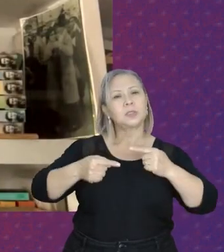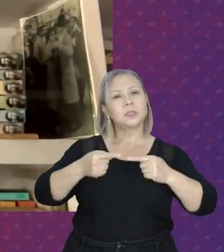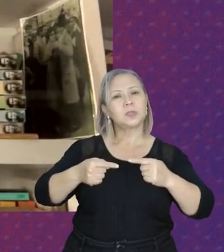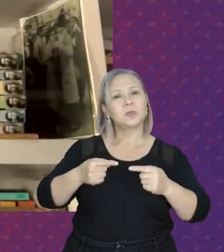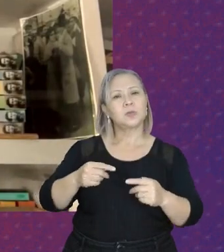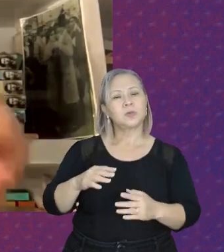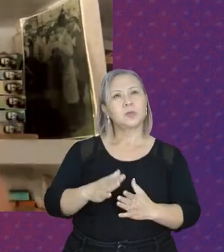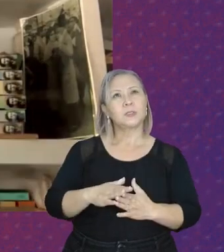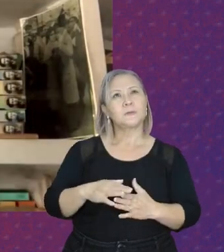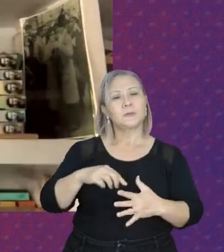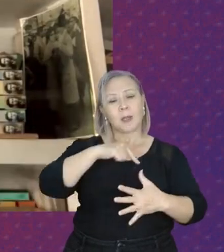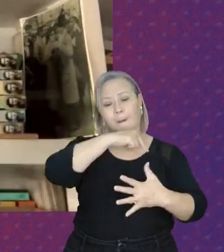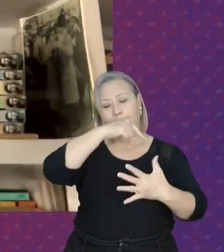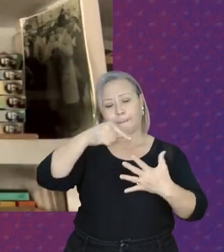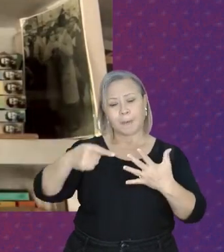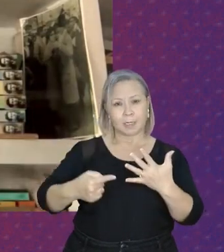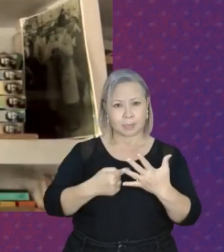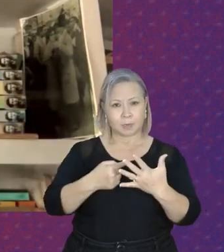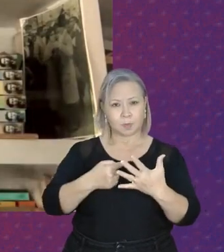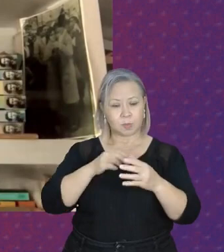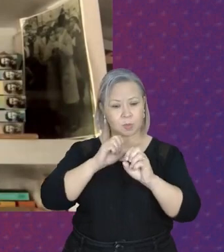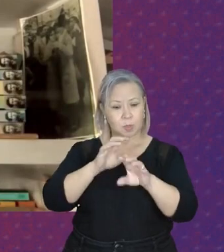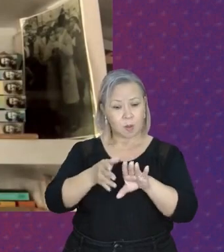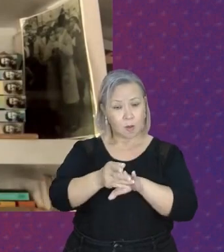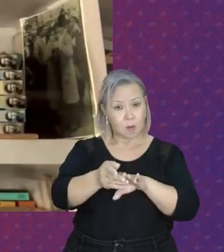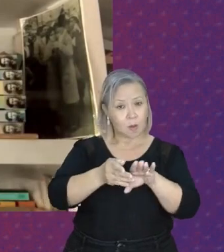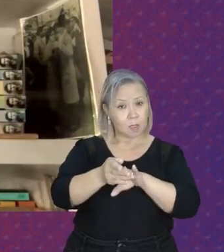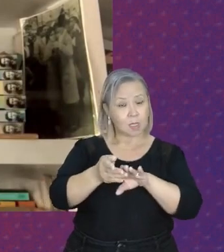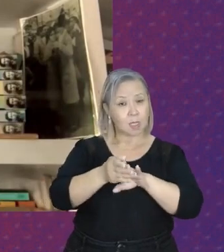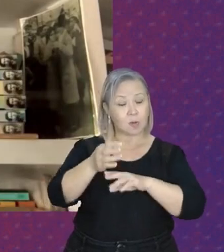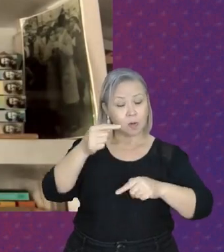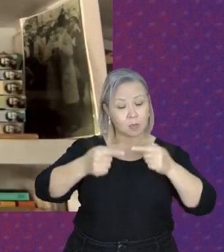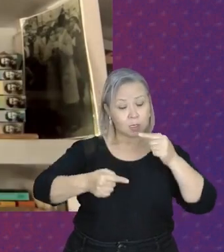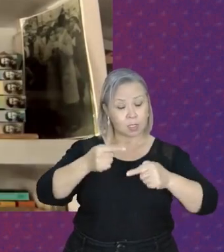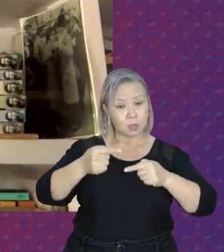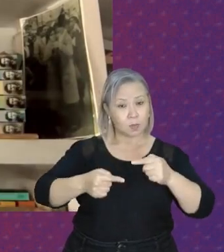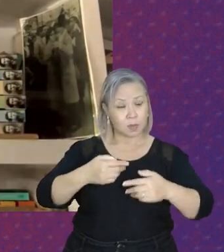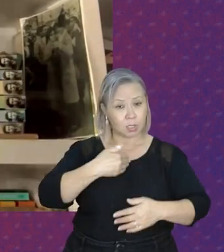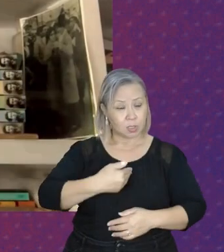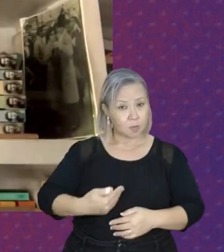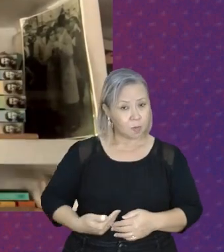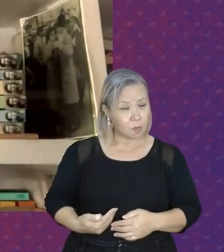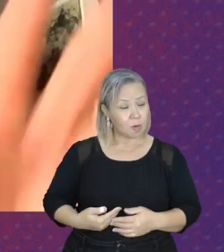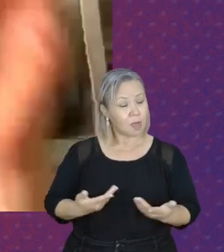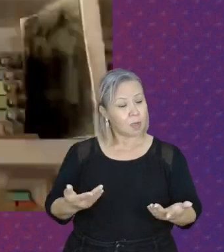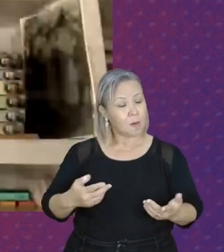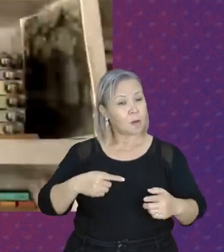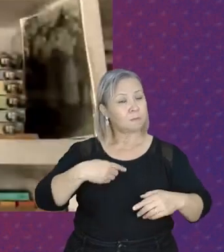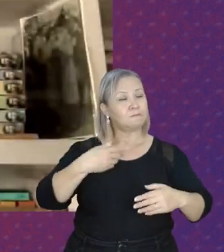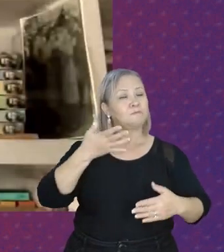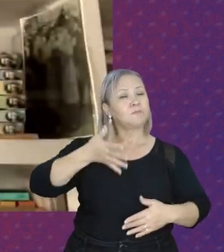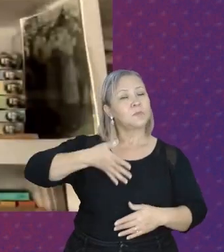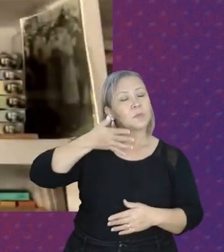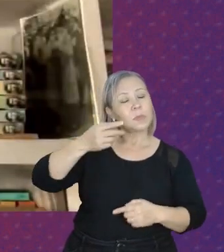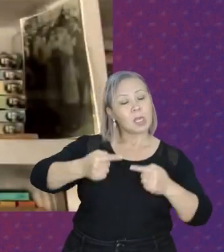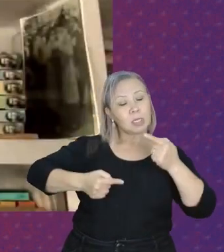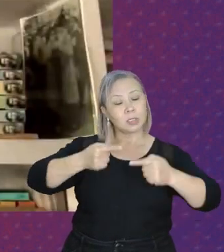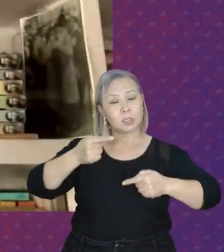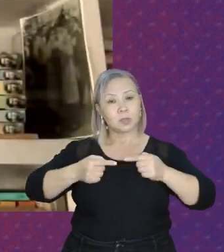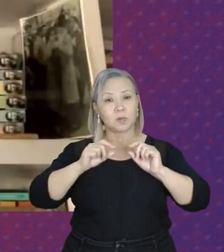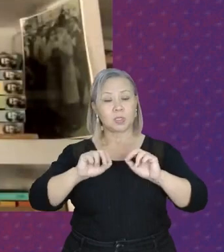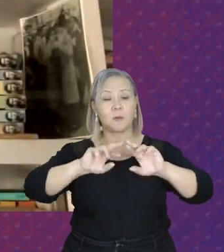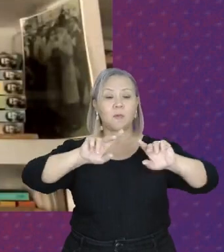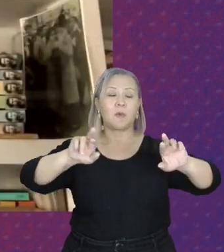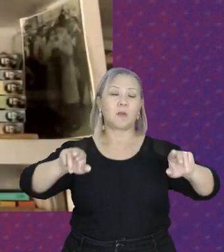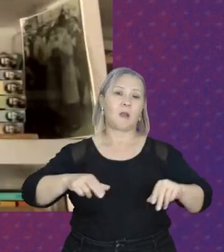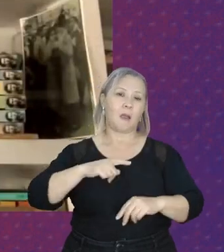políticas públicas que possam lidar com a diversidade das necessidades e possibilidades e pluralidades existentes na